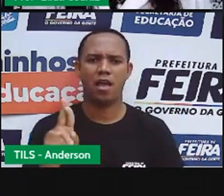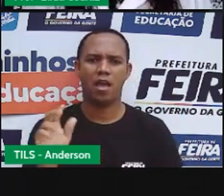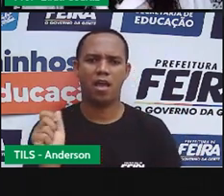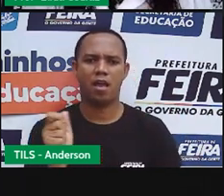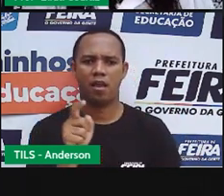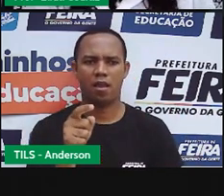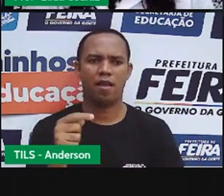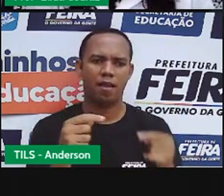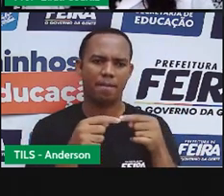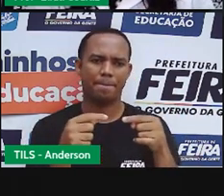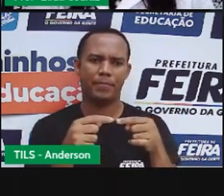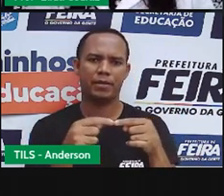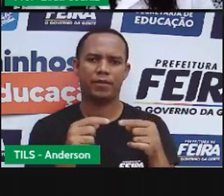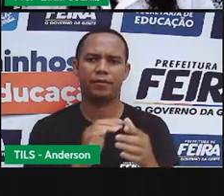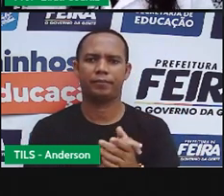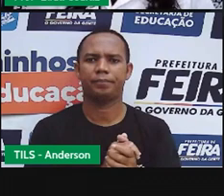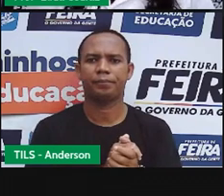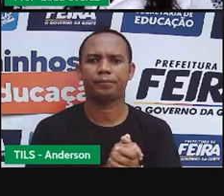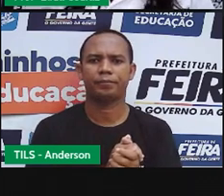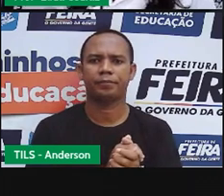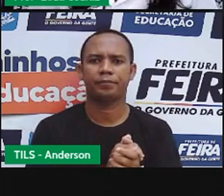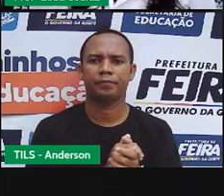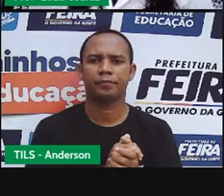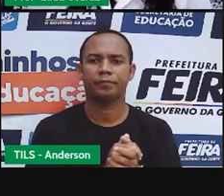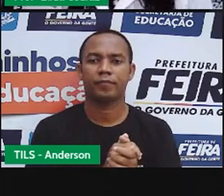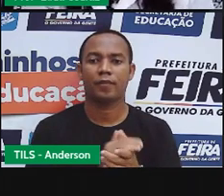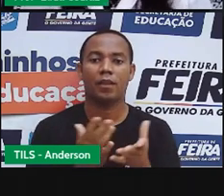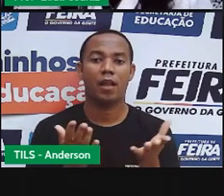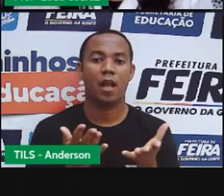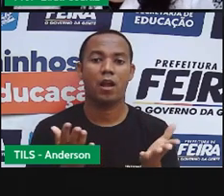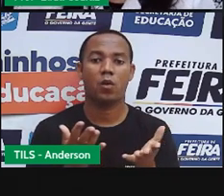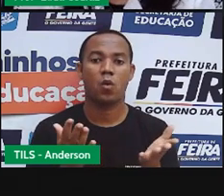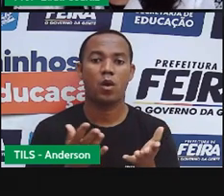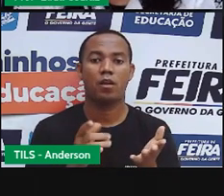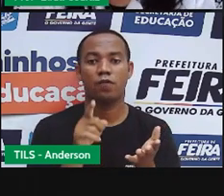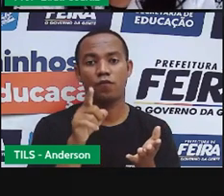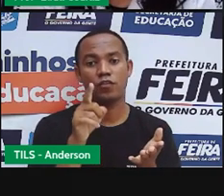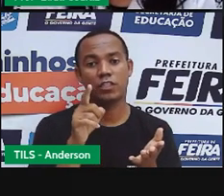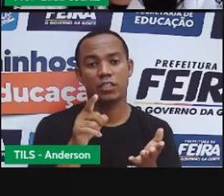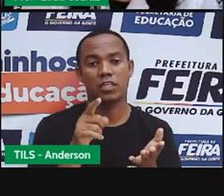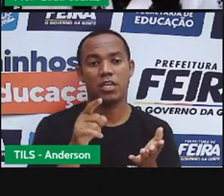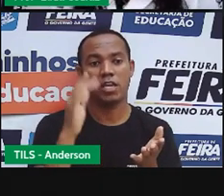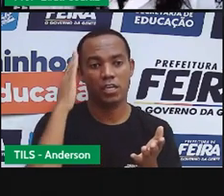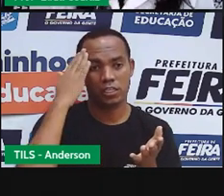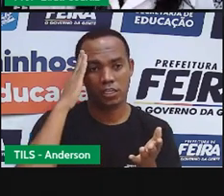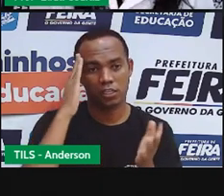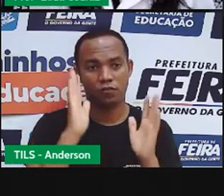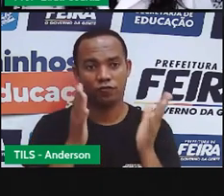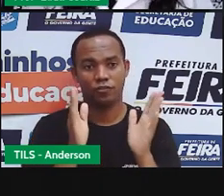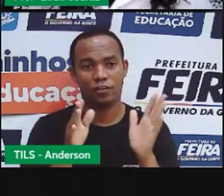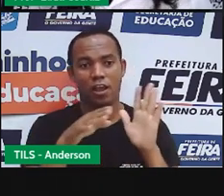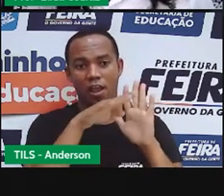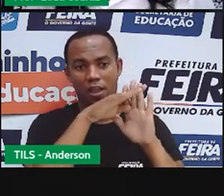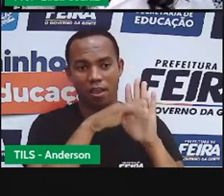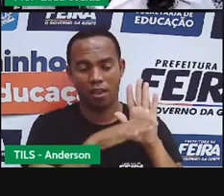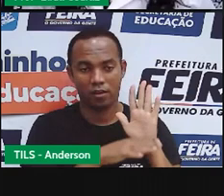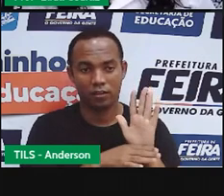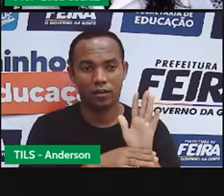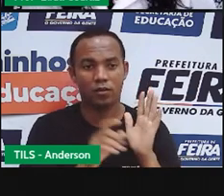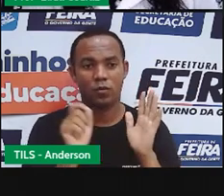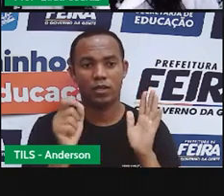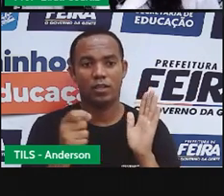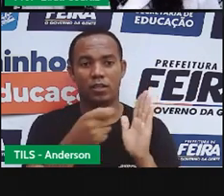do guê de foguete. Bom, agora que você entendeu mais uma regrinha de análise